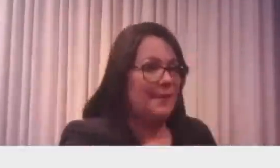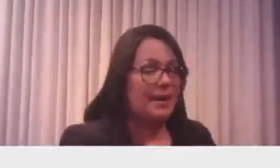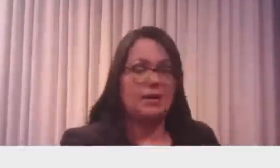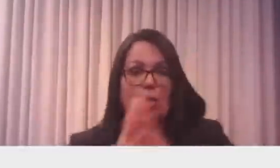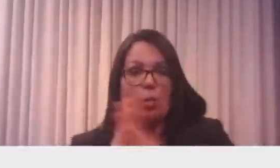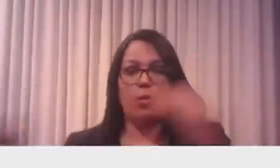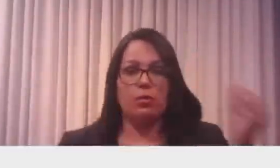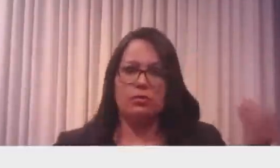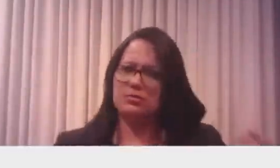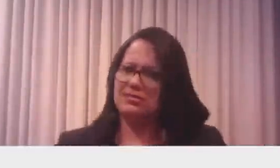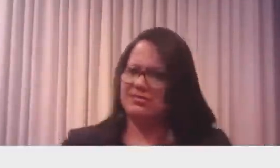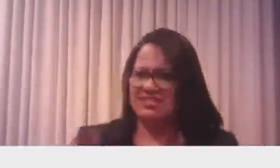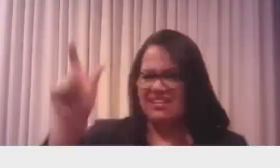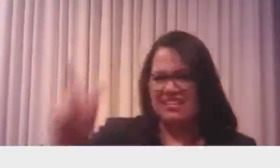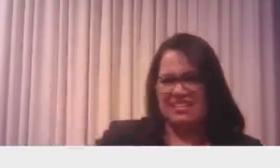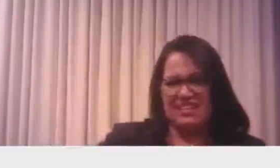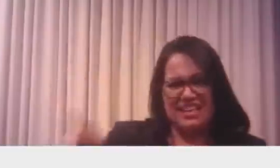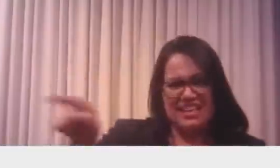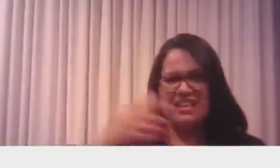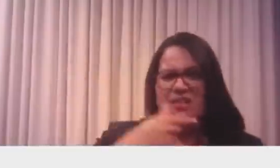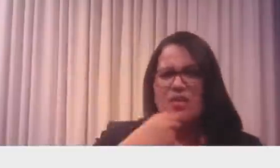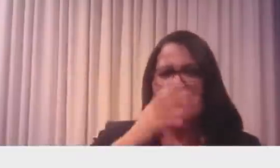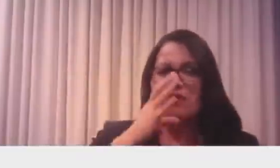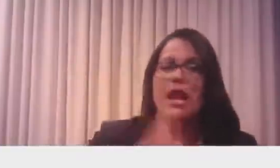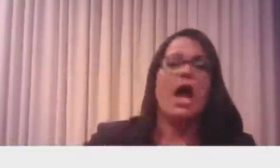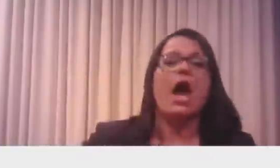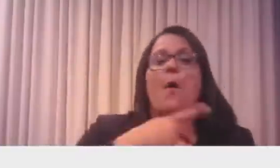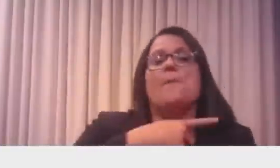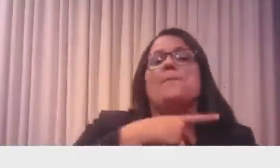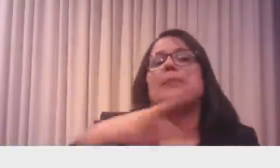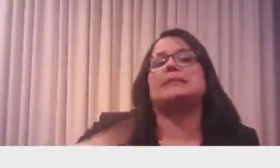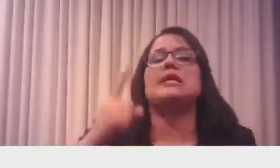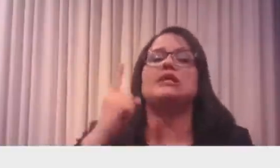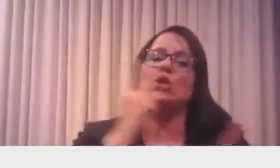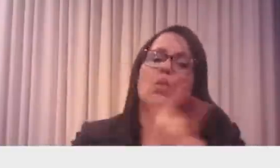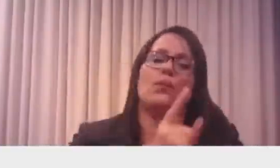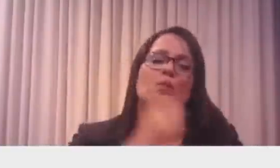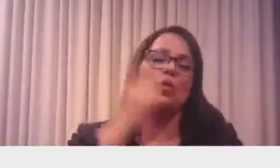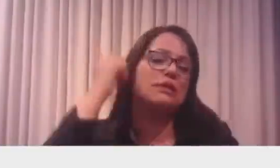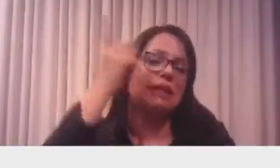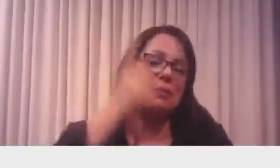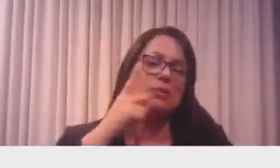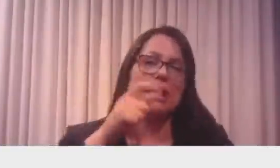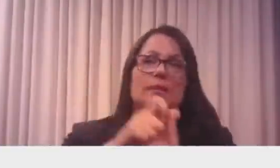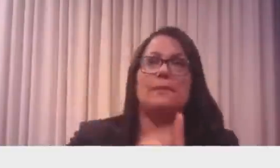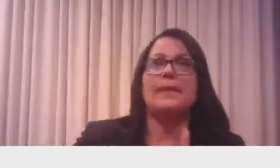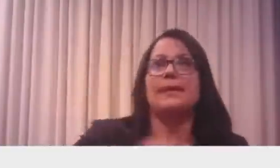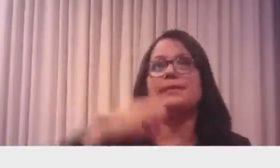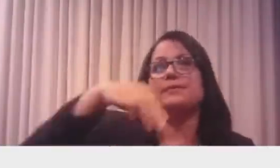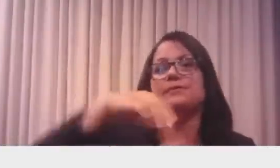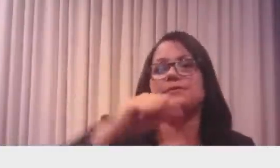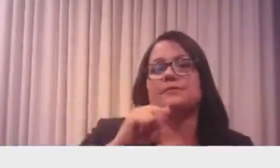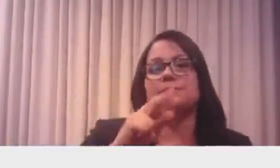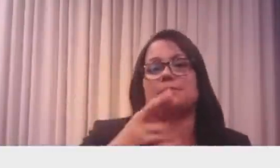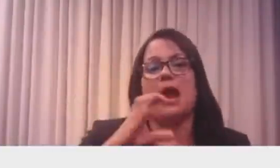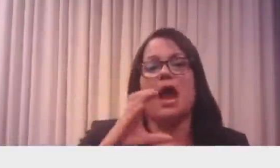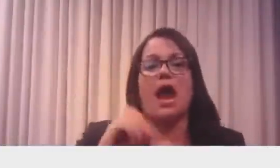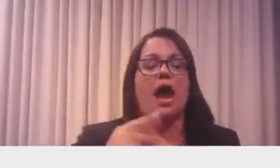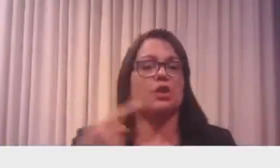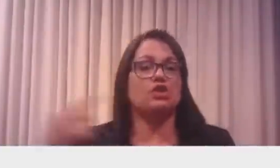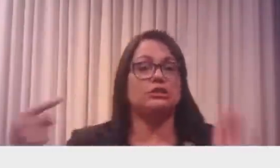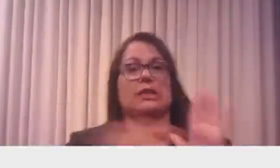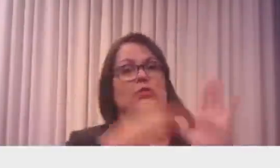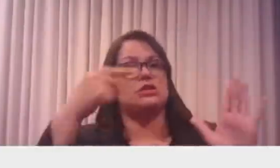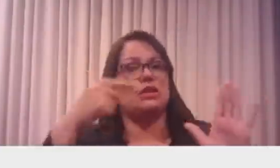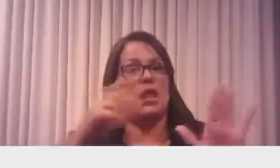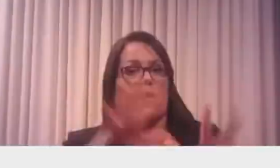contrato não foi para frente. Ah, o presidente teve encontro com o deputado falando de tal em março para denunciar a corrupção. Olha,